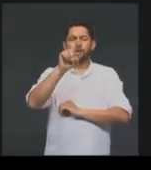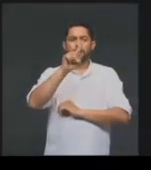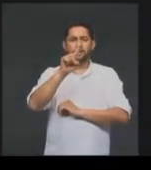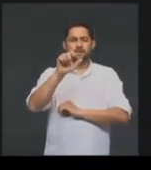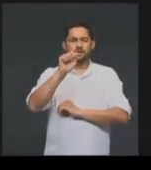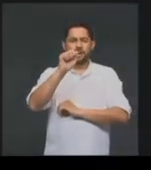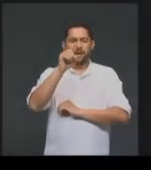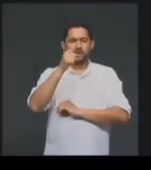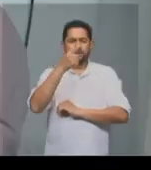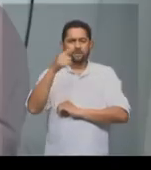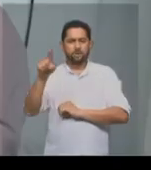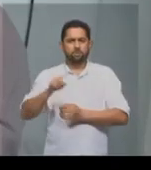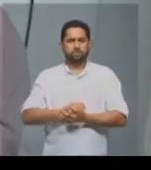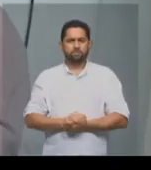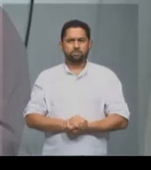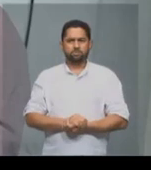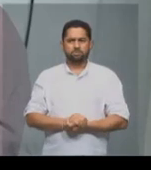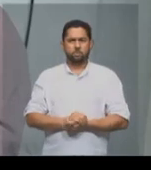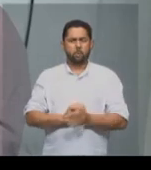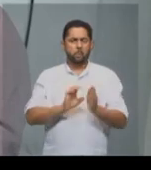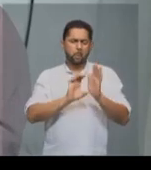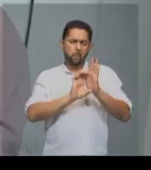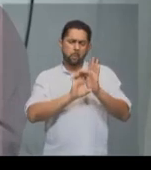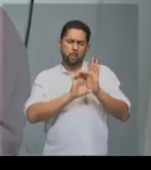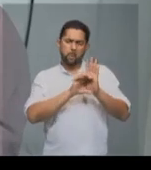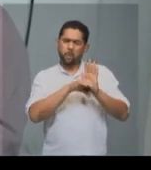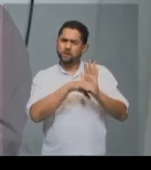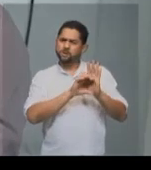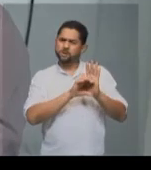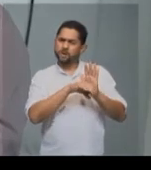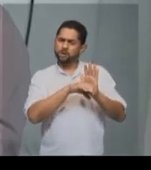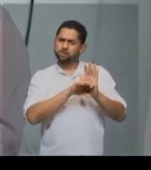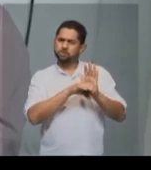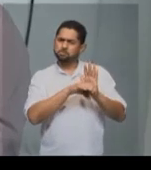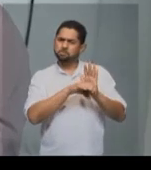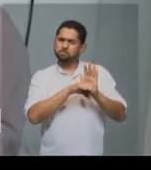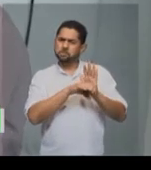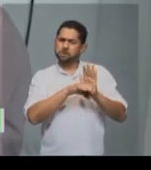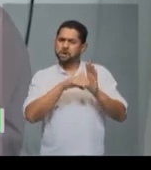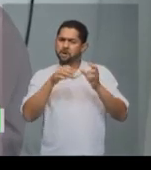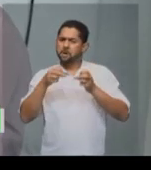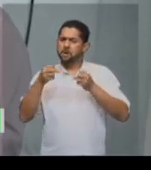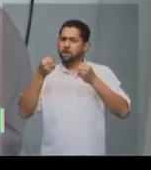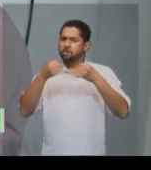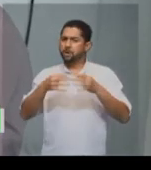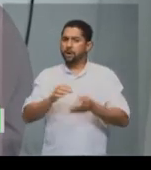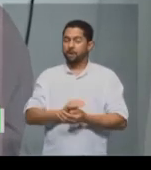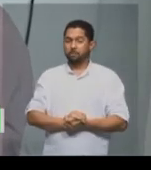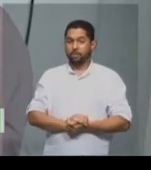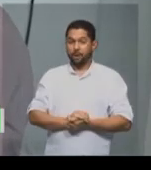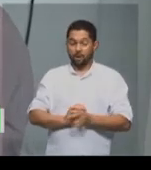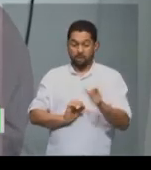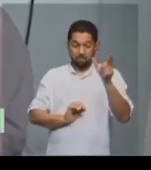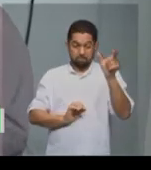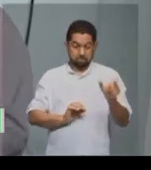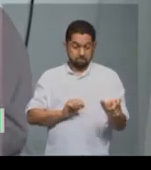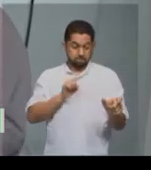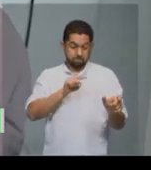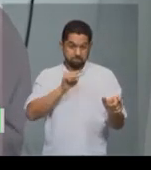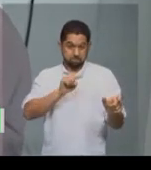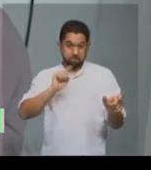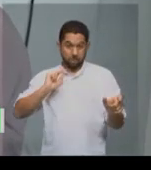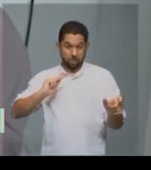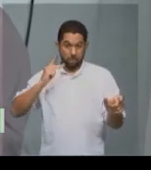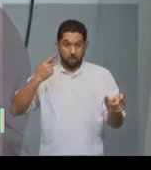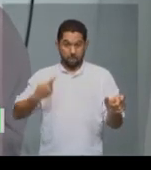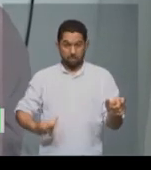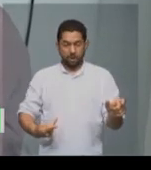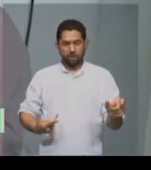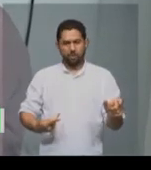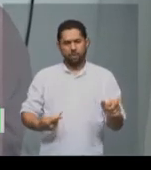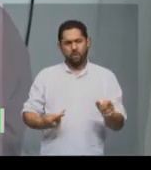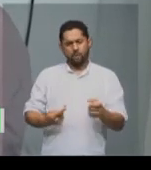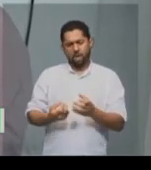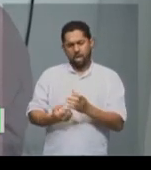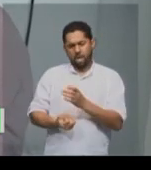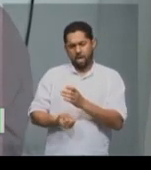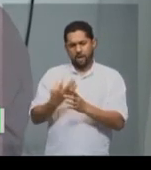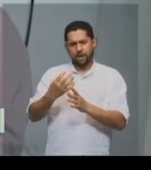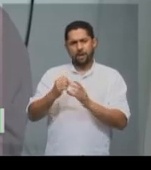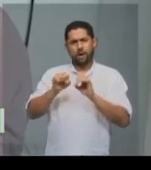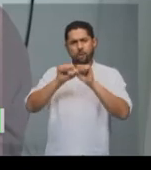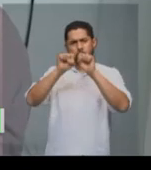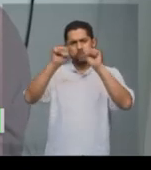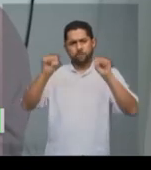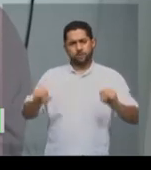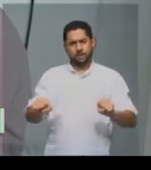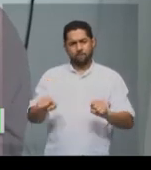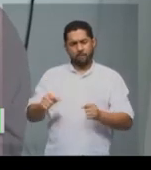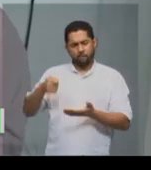escravizar alguém, o conceito de escravização é um ser humano criar um sistema que vai obrigar